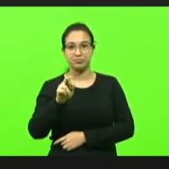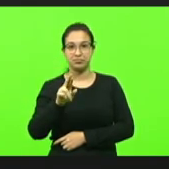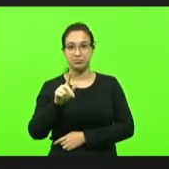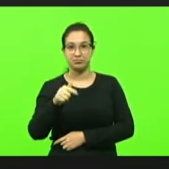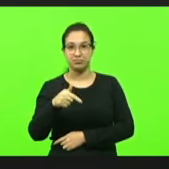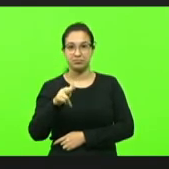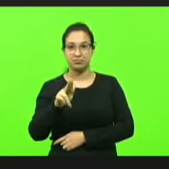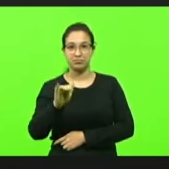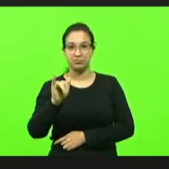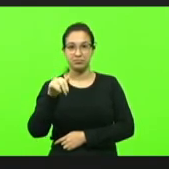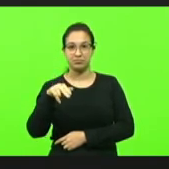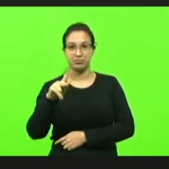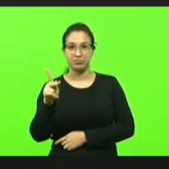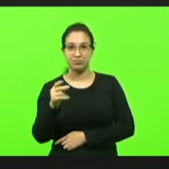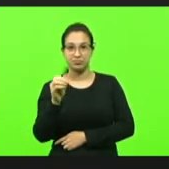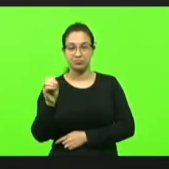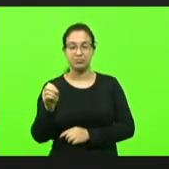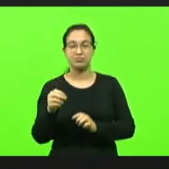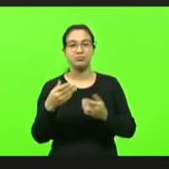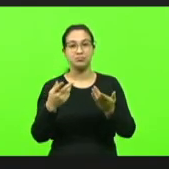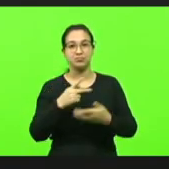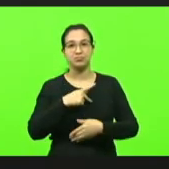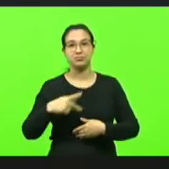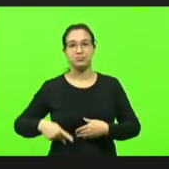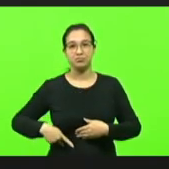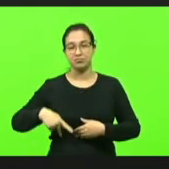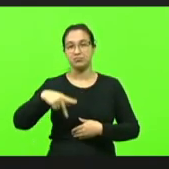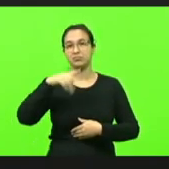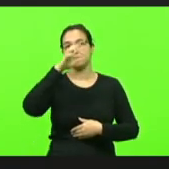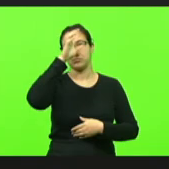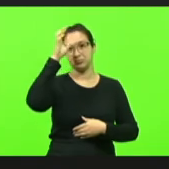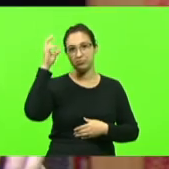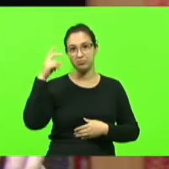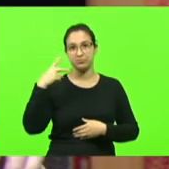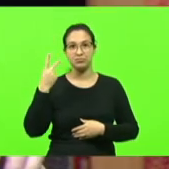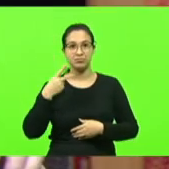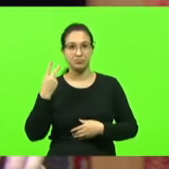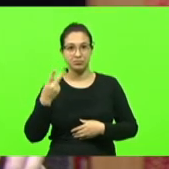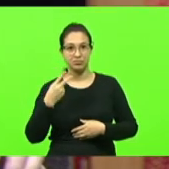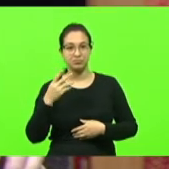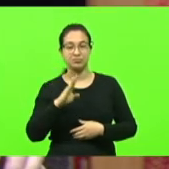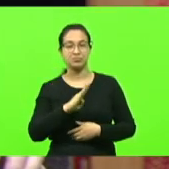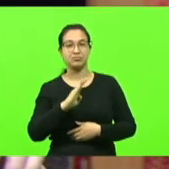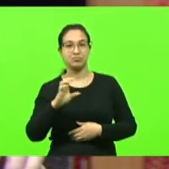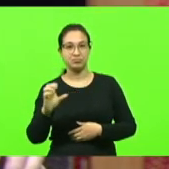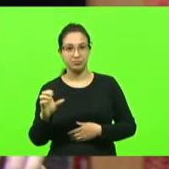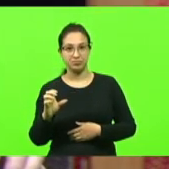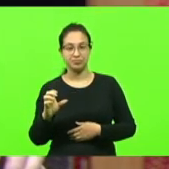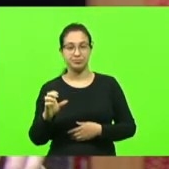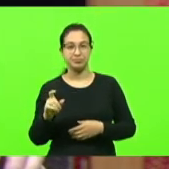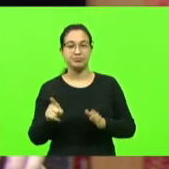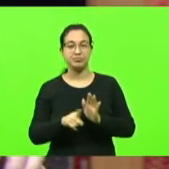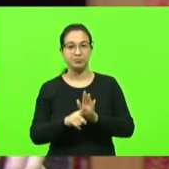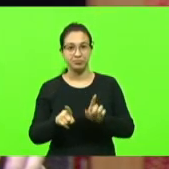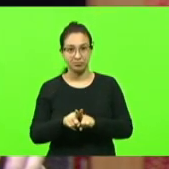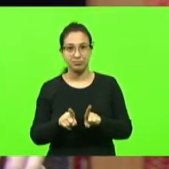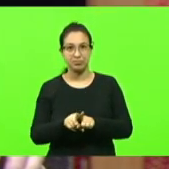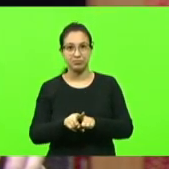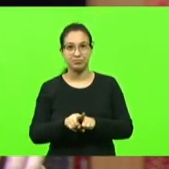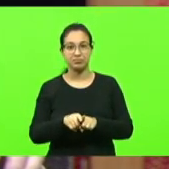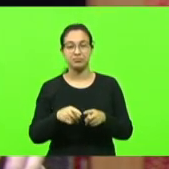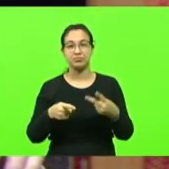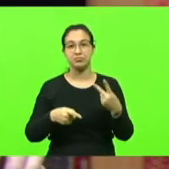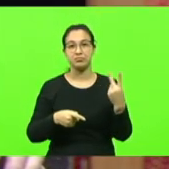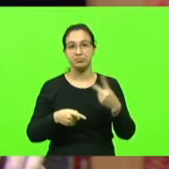da Câmara de Vereadores de Balneário Camboriú do vice-prefeito Laurino